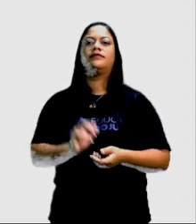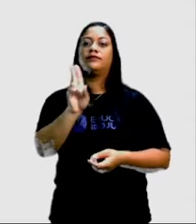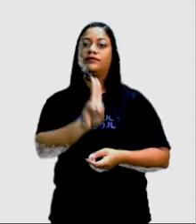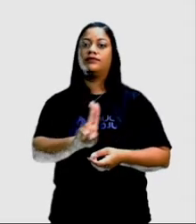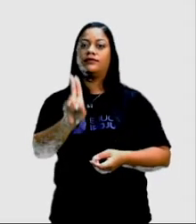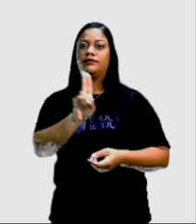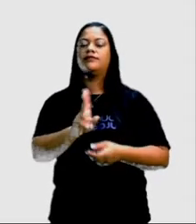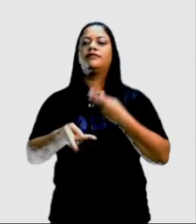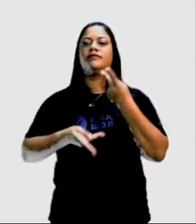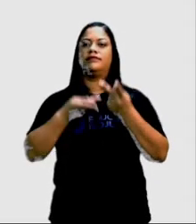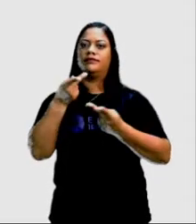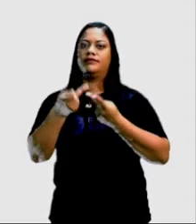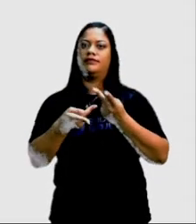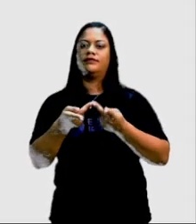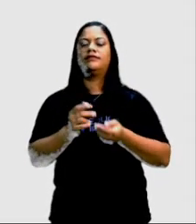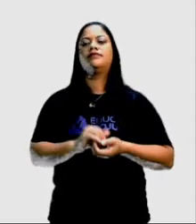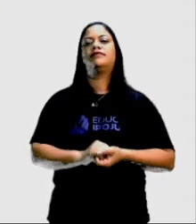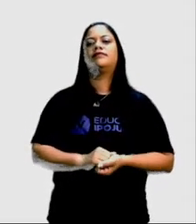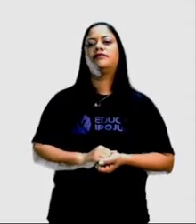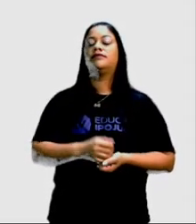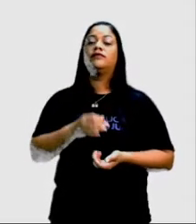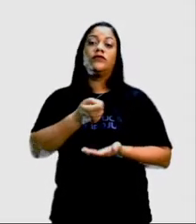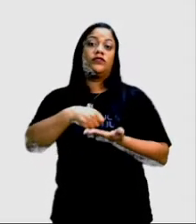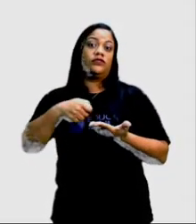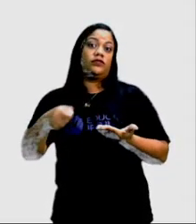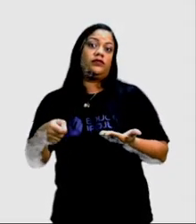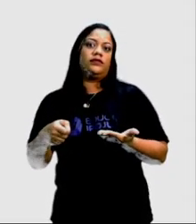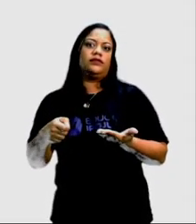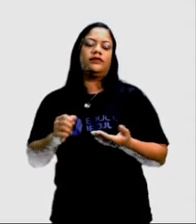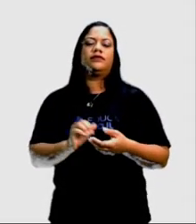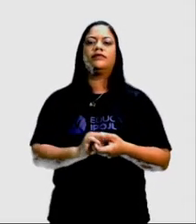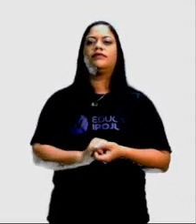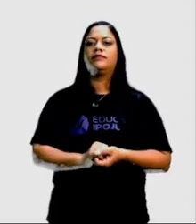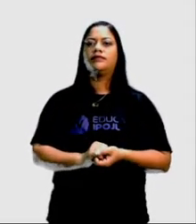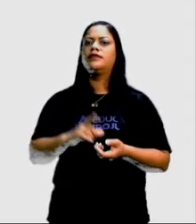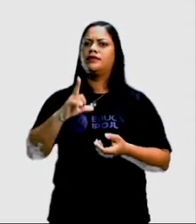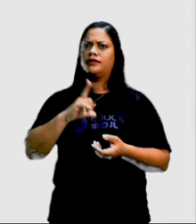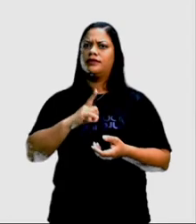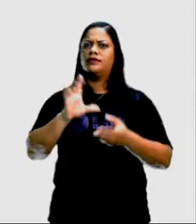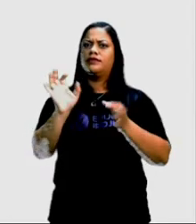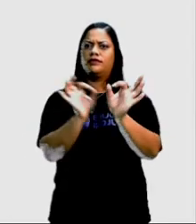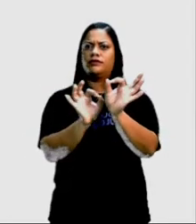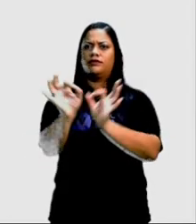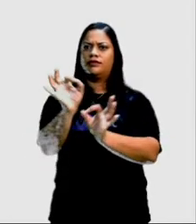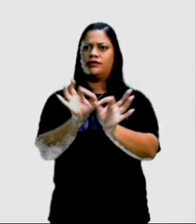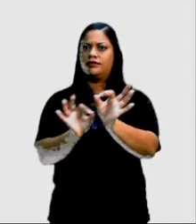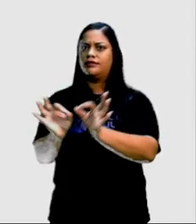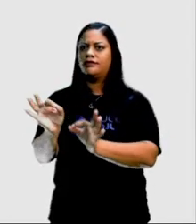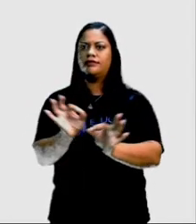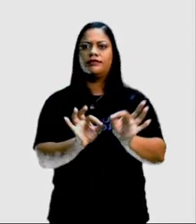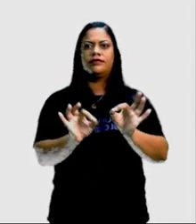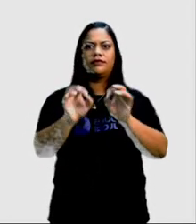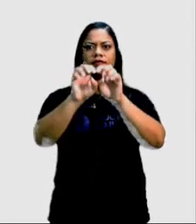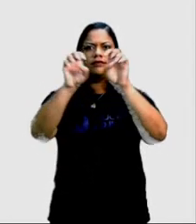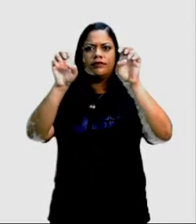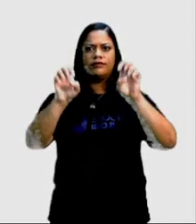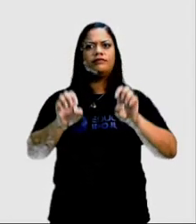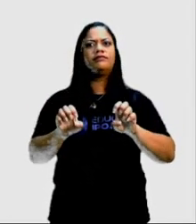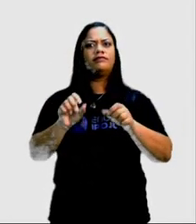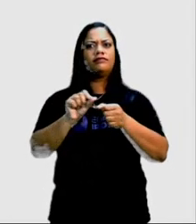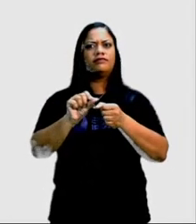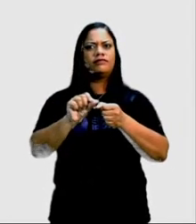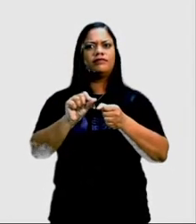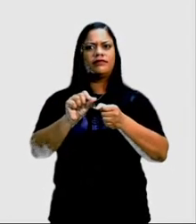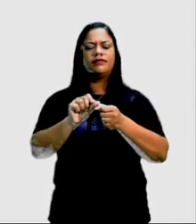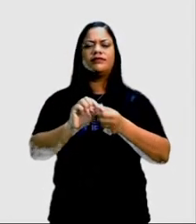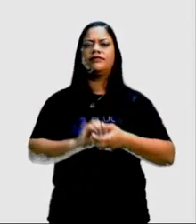argumentos. Então, os argumentos demandam uma estrutura composta por algumas ações.